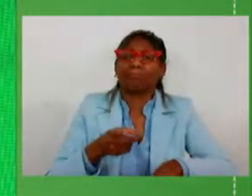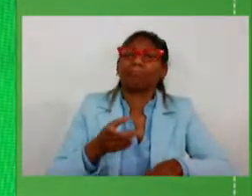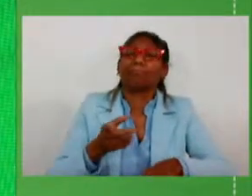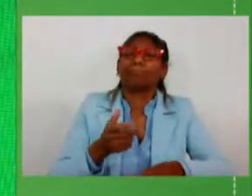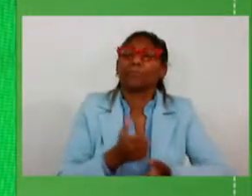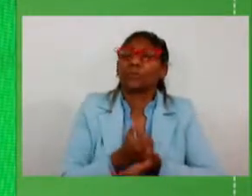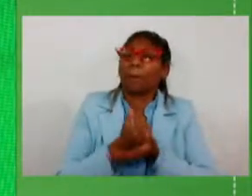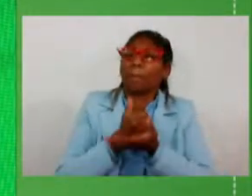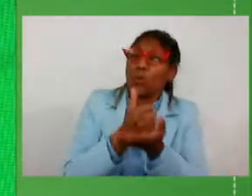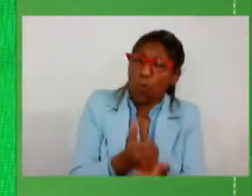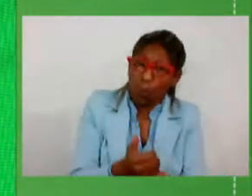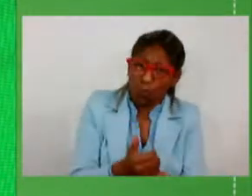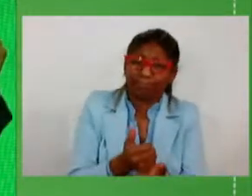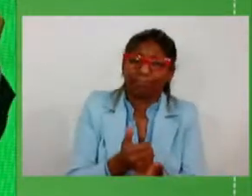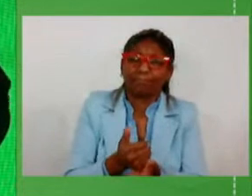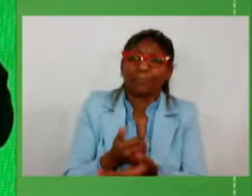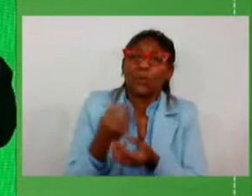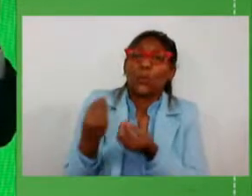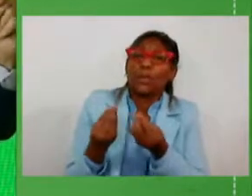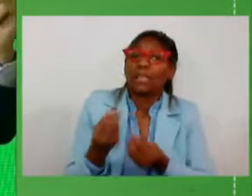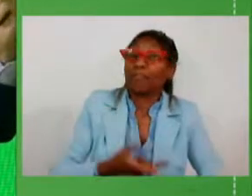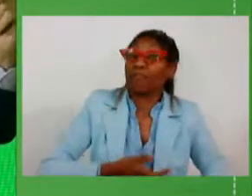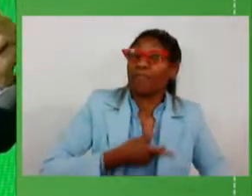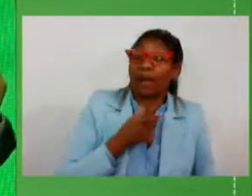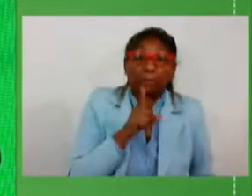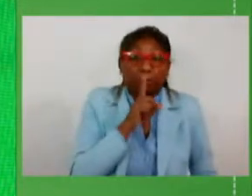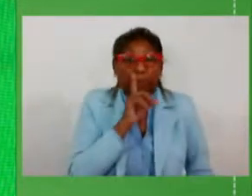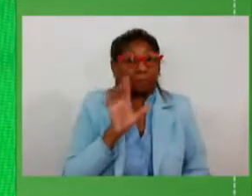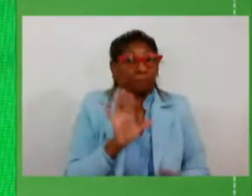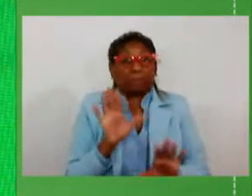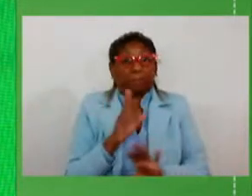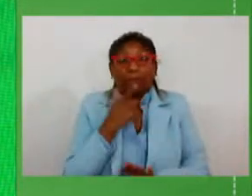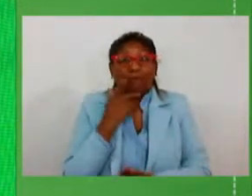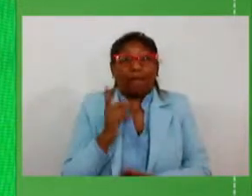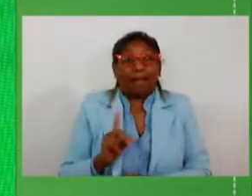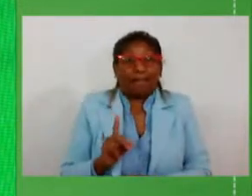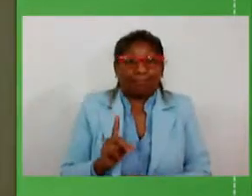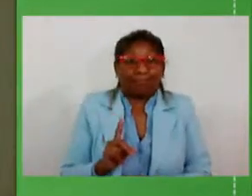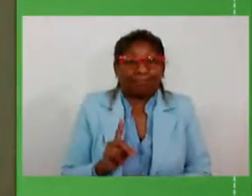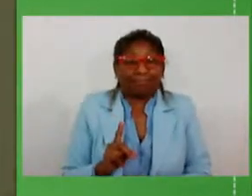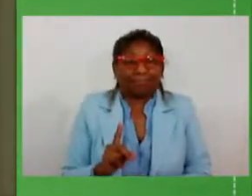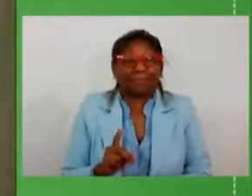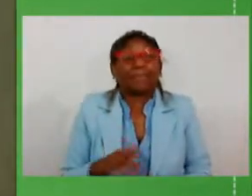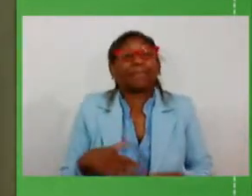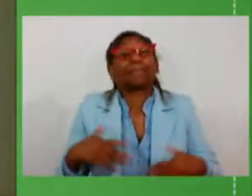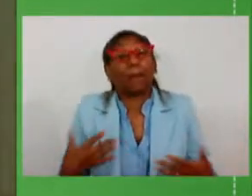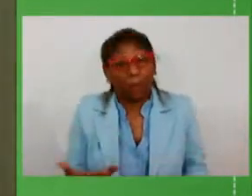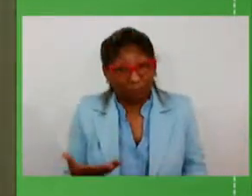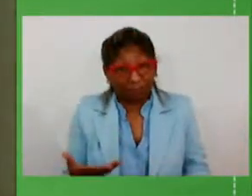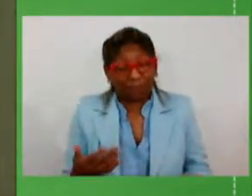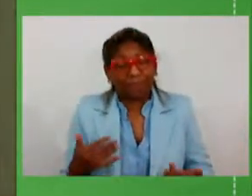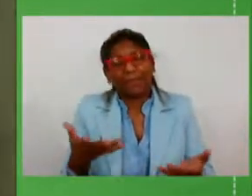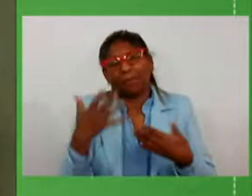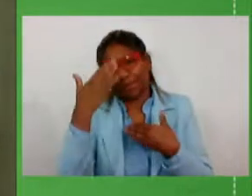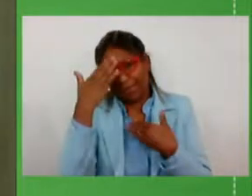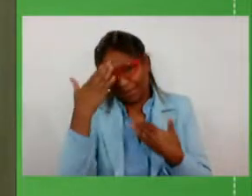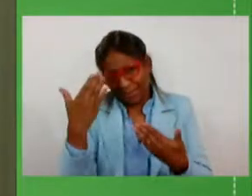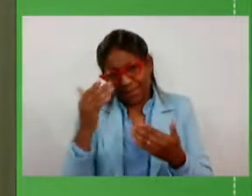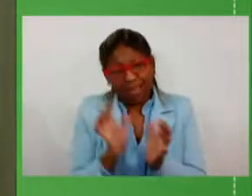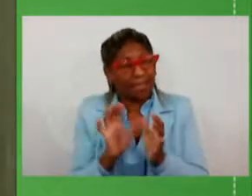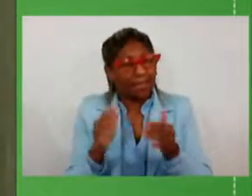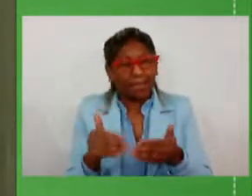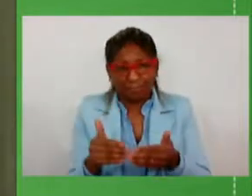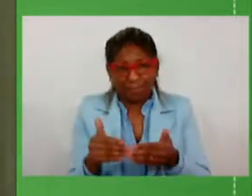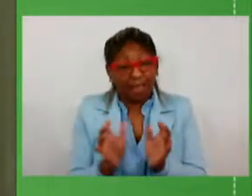vezes até no que dizer e muitas vezes no que não dizer por isso eu quero agradecer a equipe a